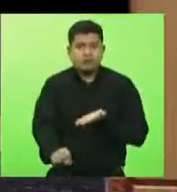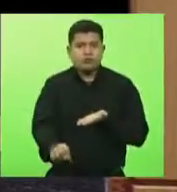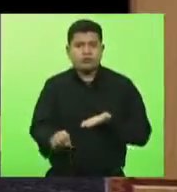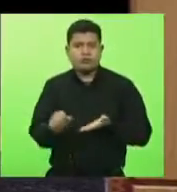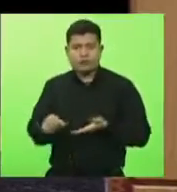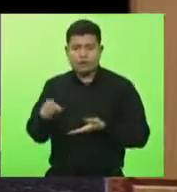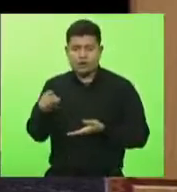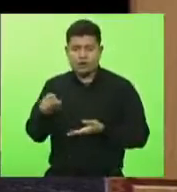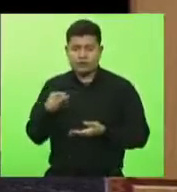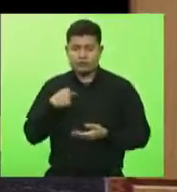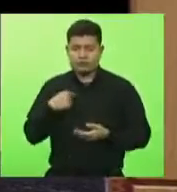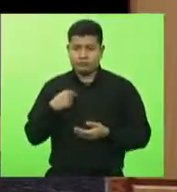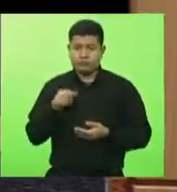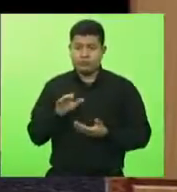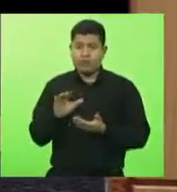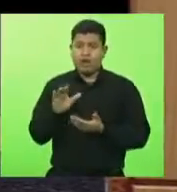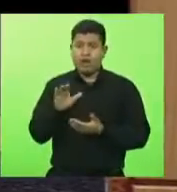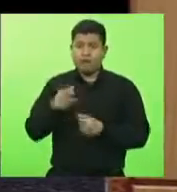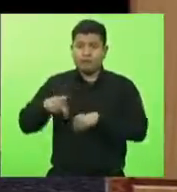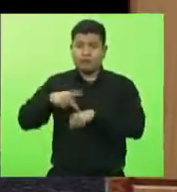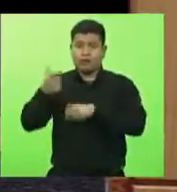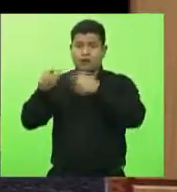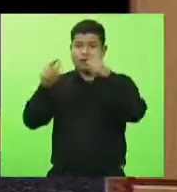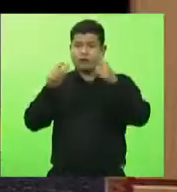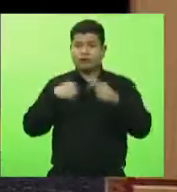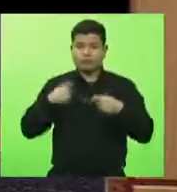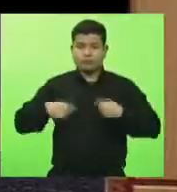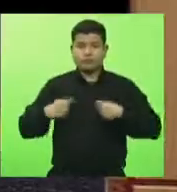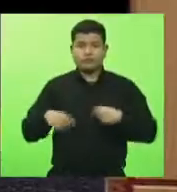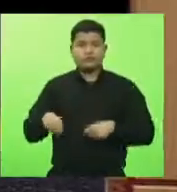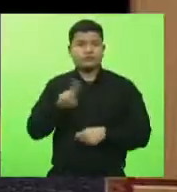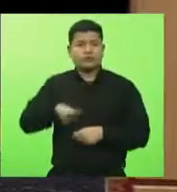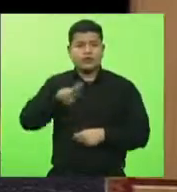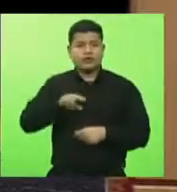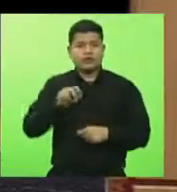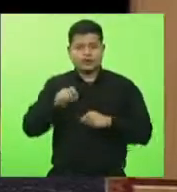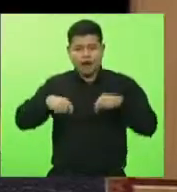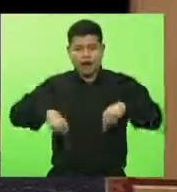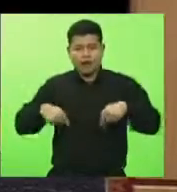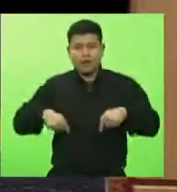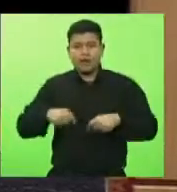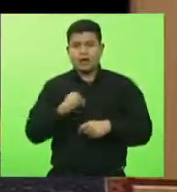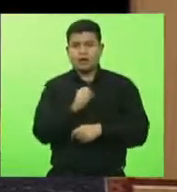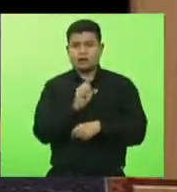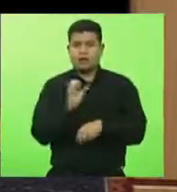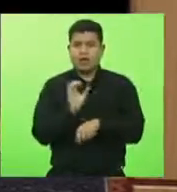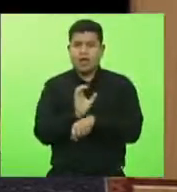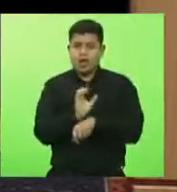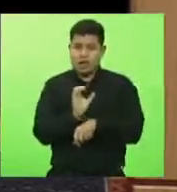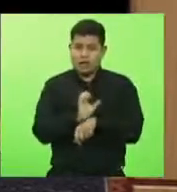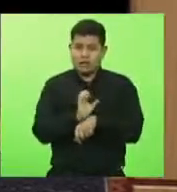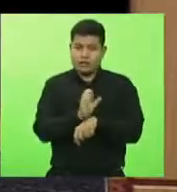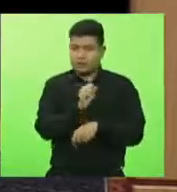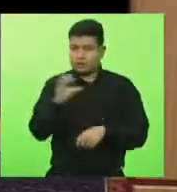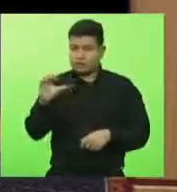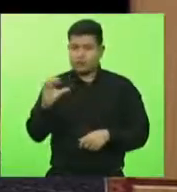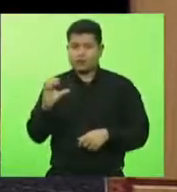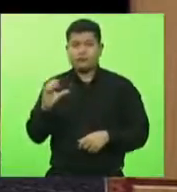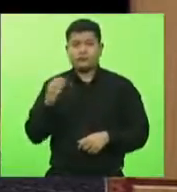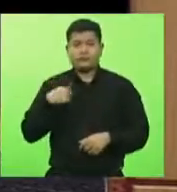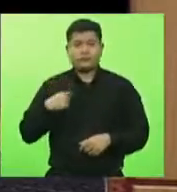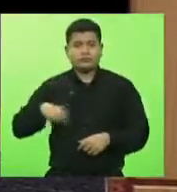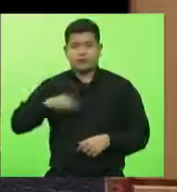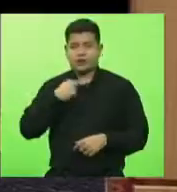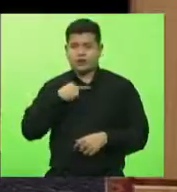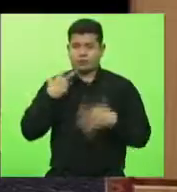os demais países têm que usar os portos catarinenses. É inadmissível que nós estejamos